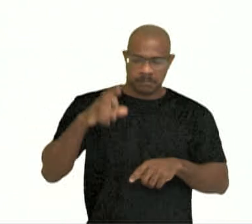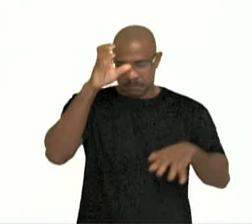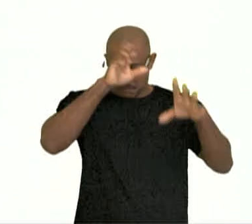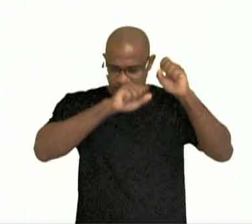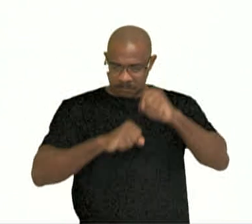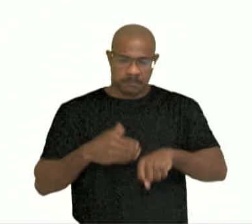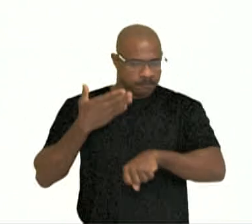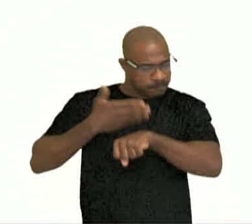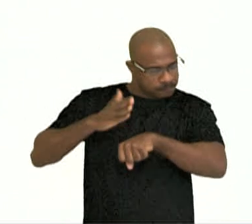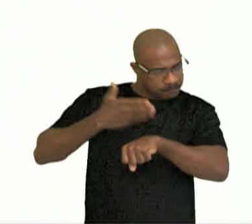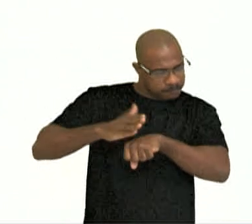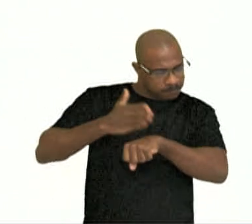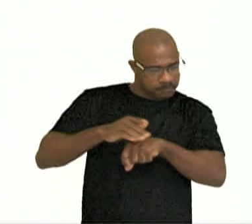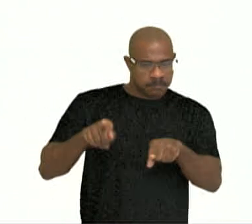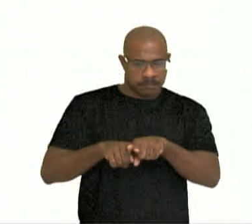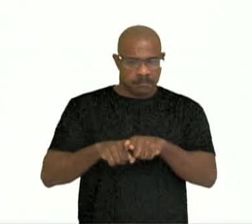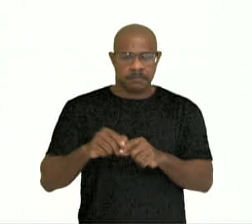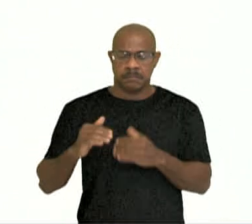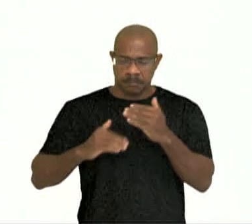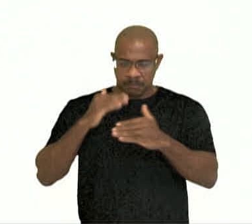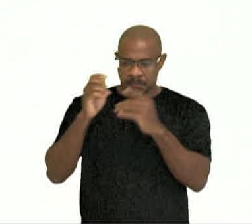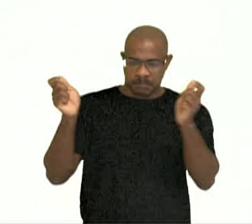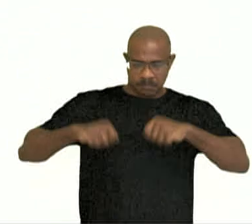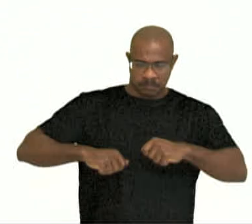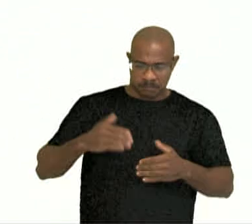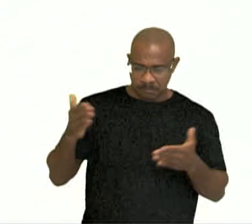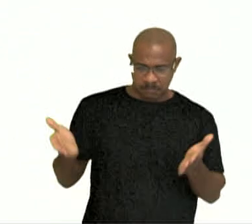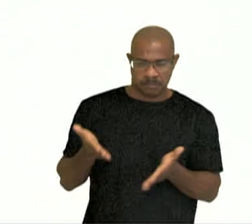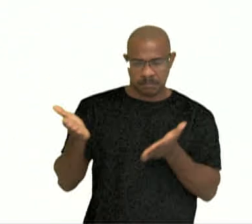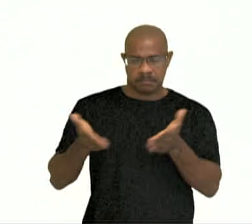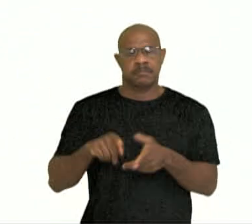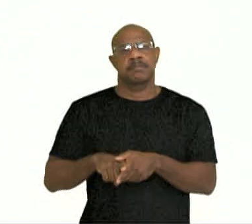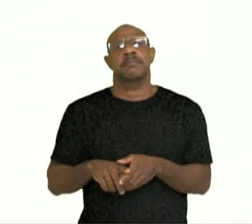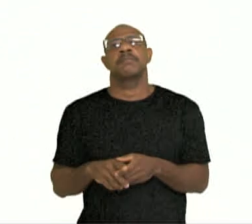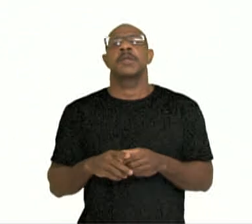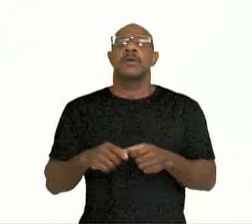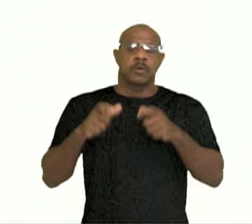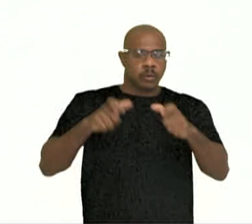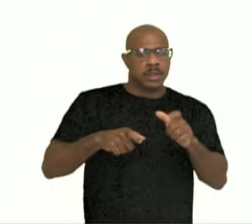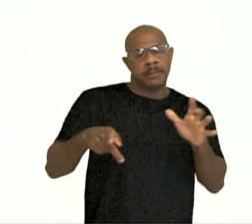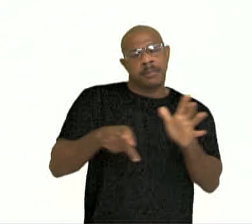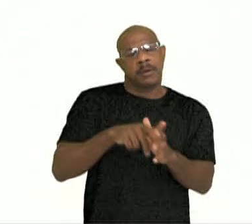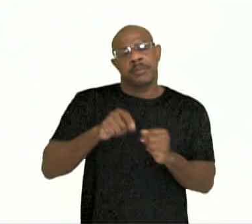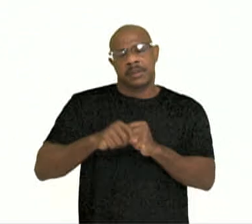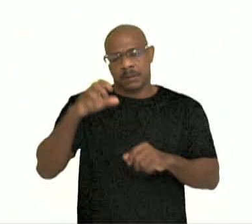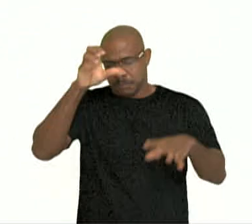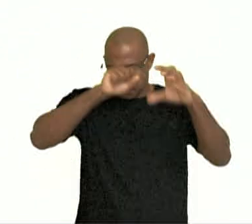as competências são melhor desenvolvidas em ambientes A